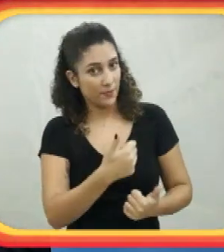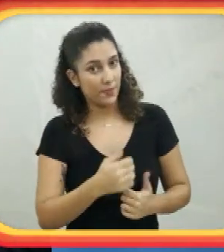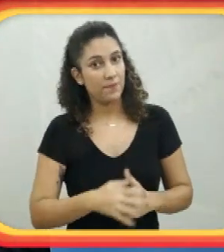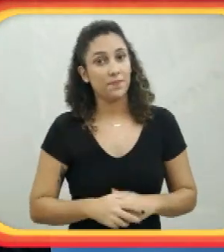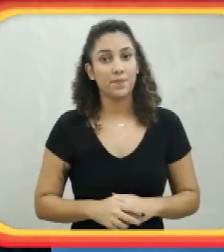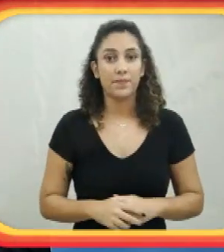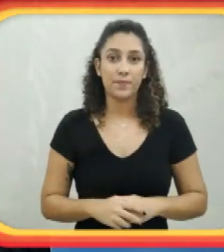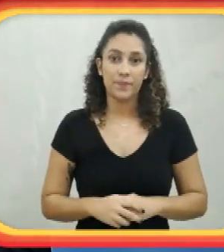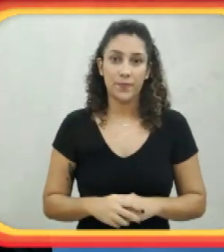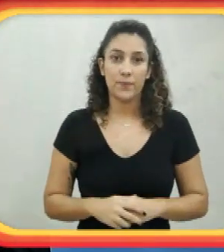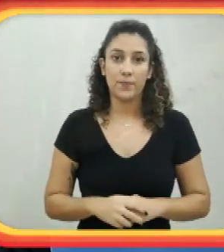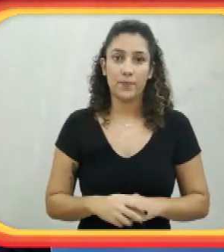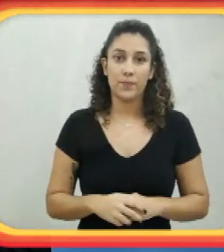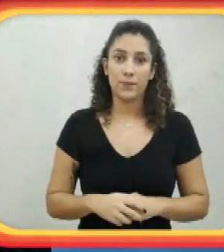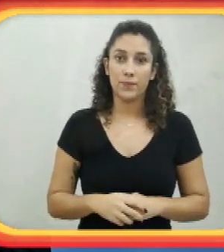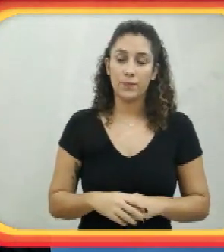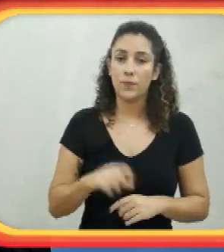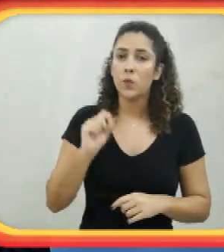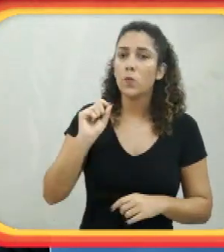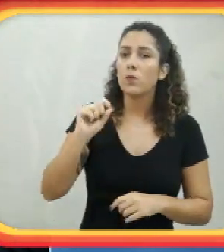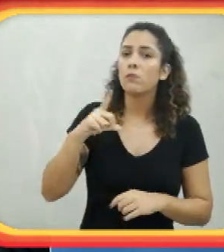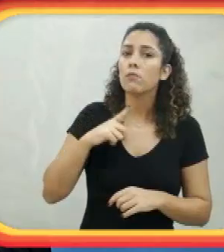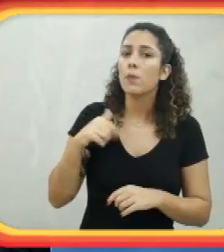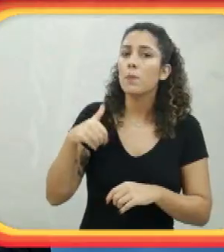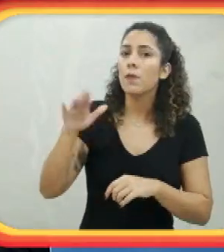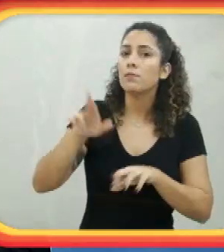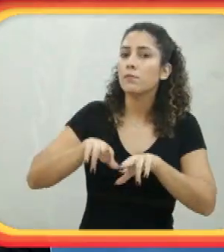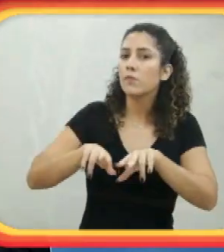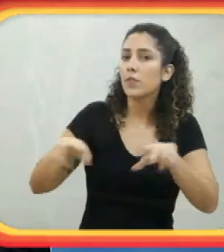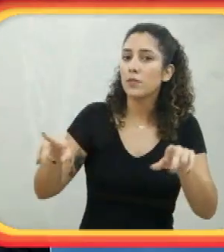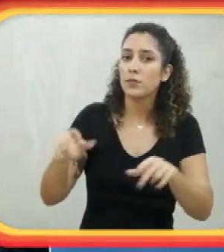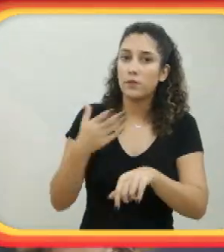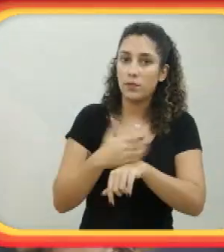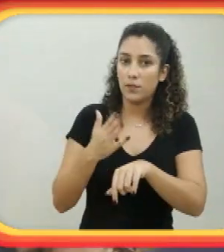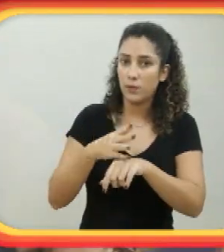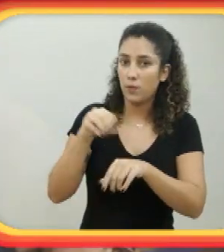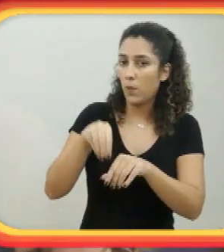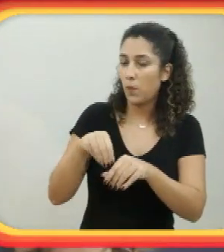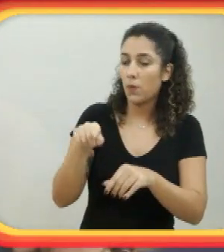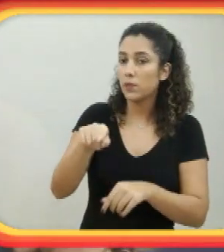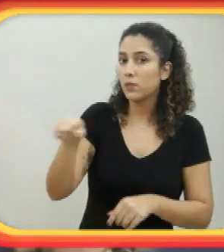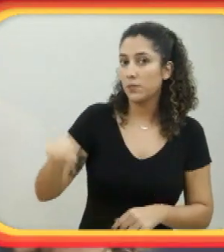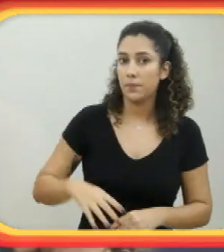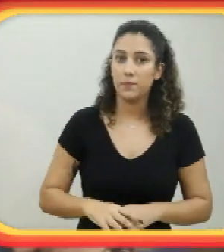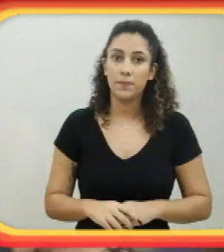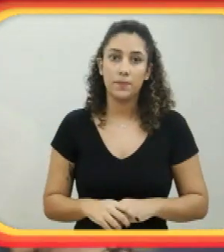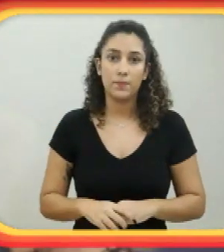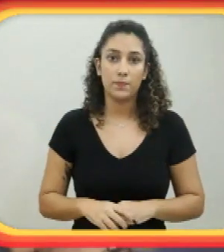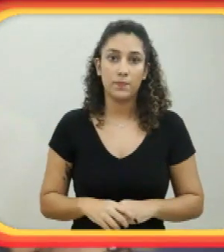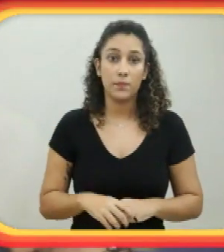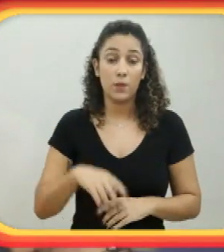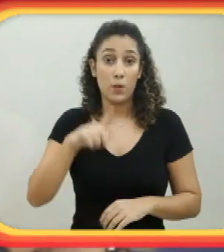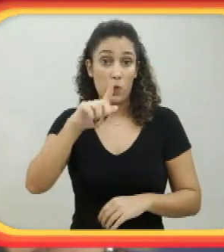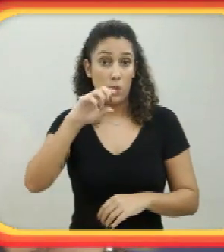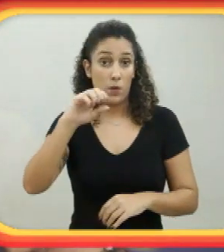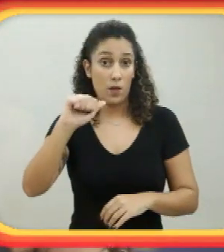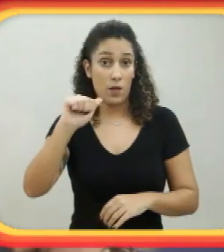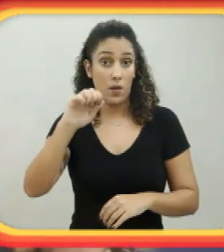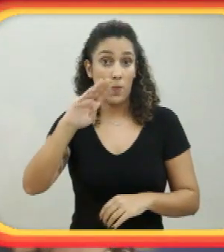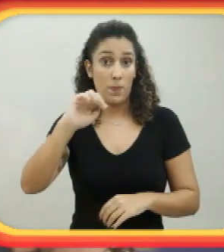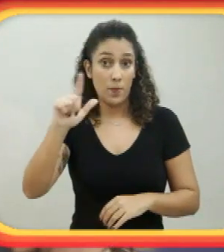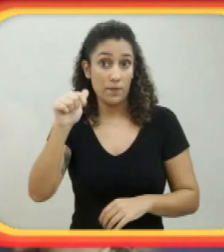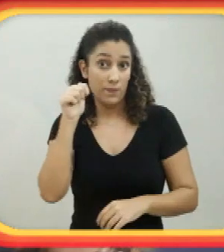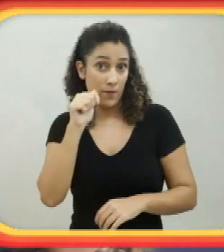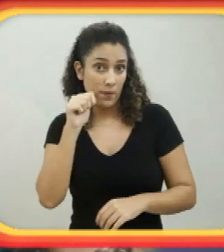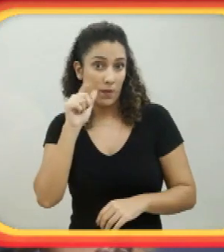O que tem de mais diferente de um clínico como esse? O global feminino, ele é muito equilibrado e as